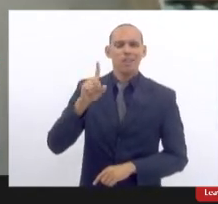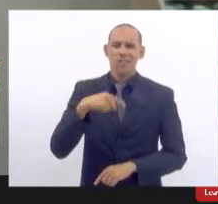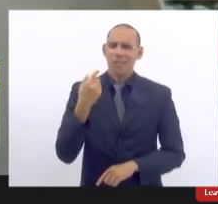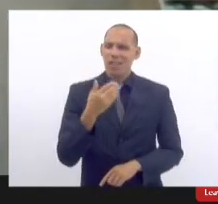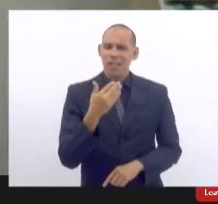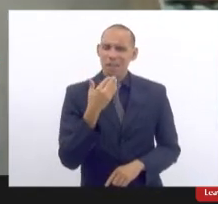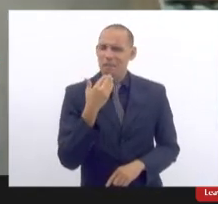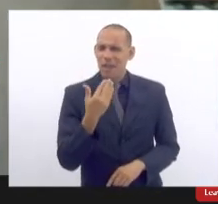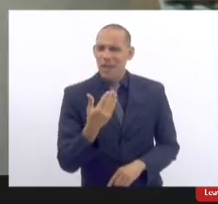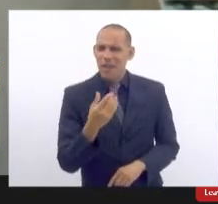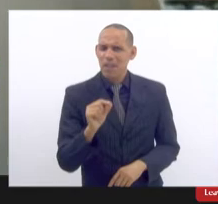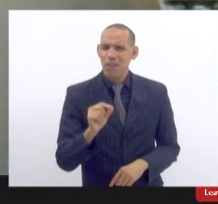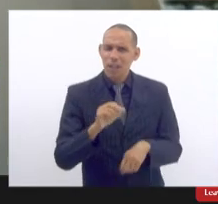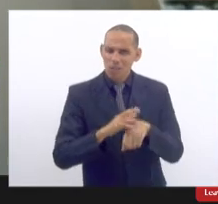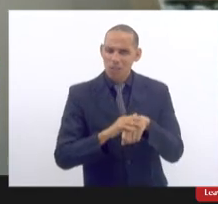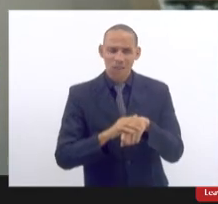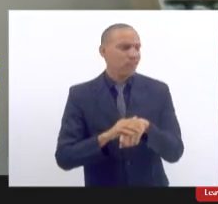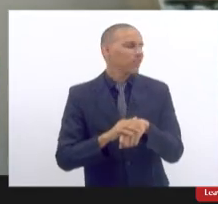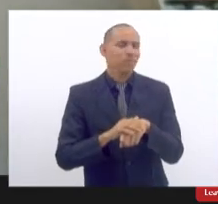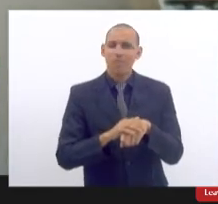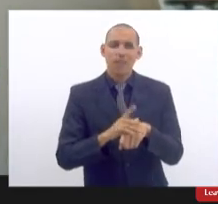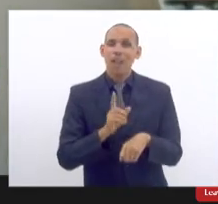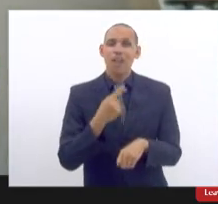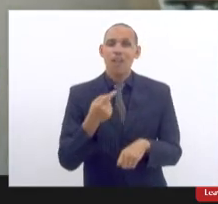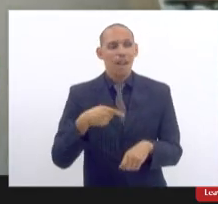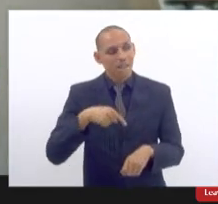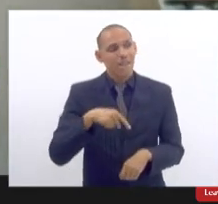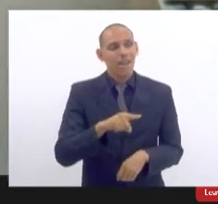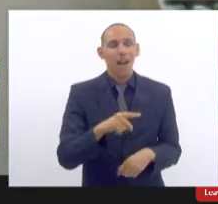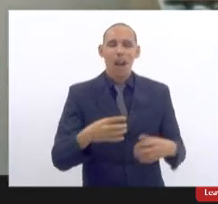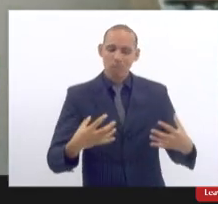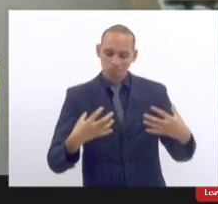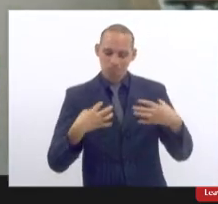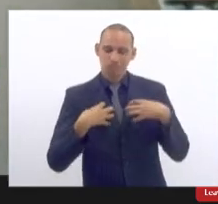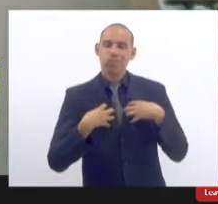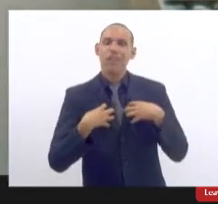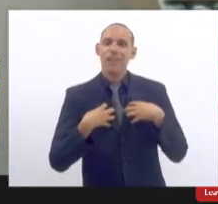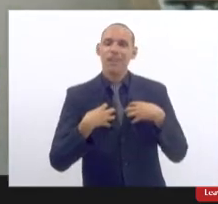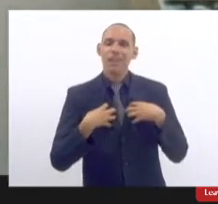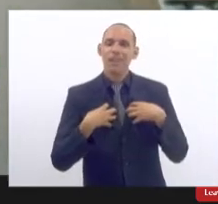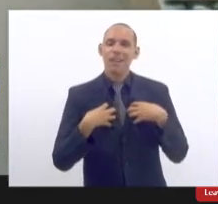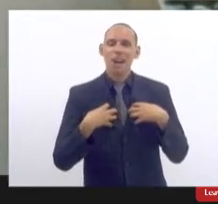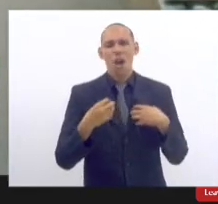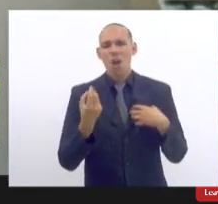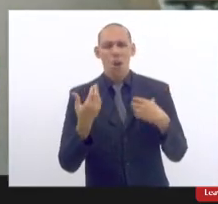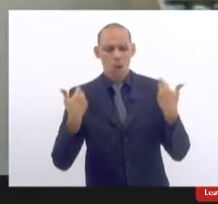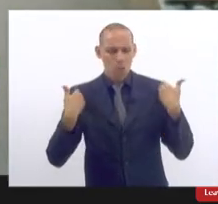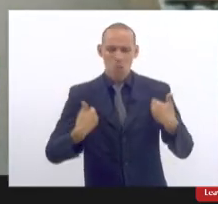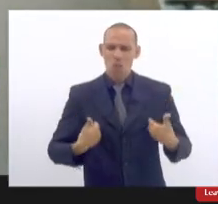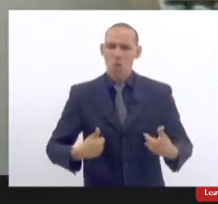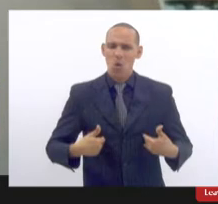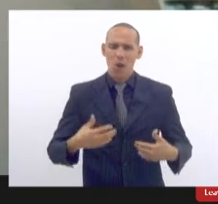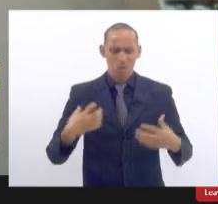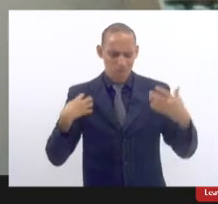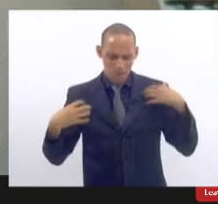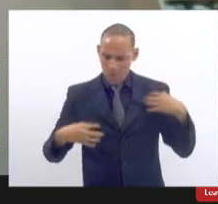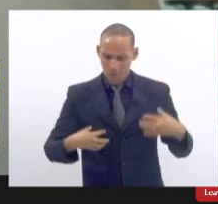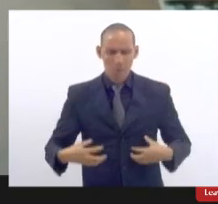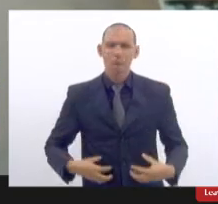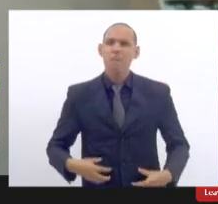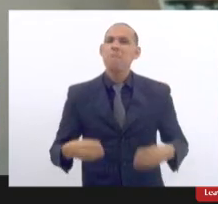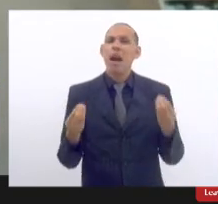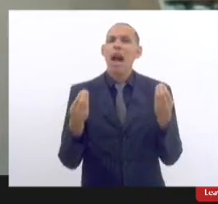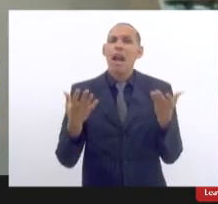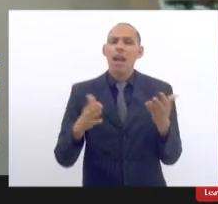escolher e ter essa doença a gente não foi atrás de colocar uma própria islamária ou qualquer outra parte do nosso corpo com o